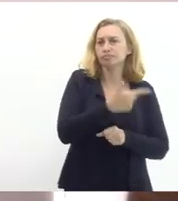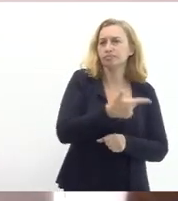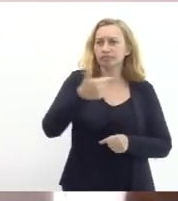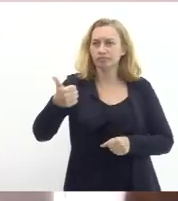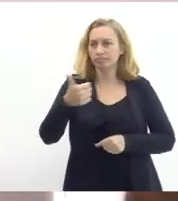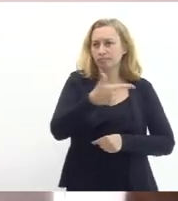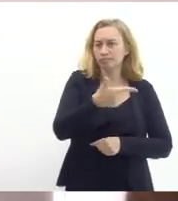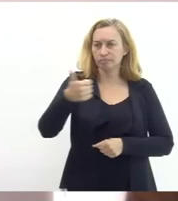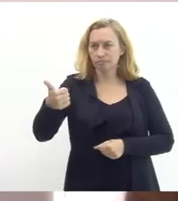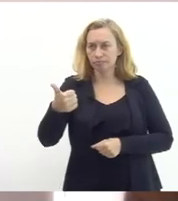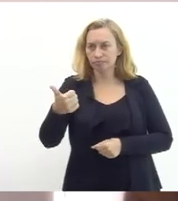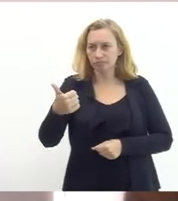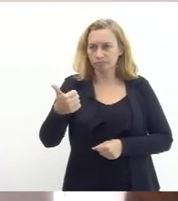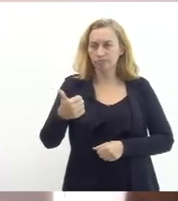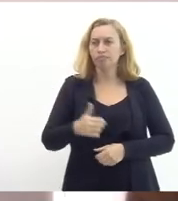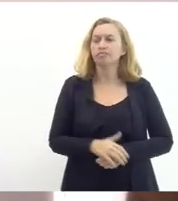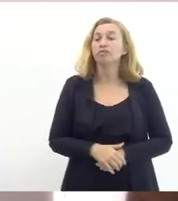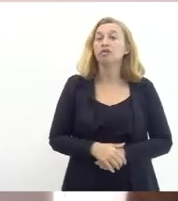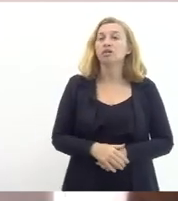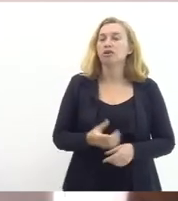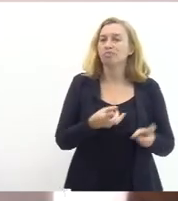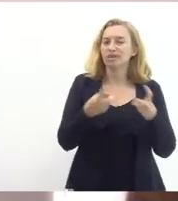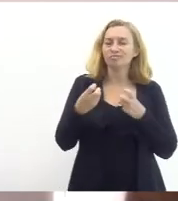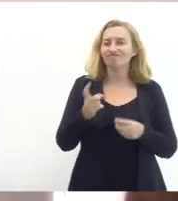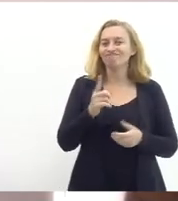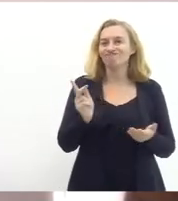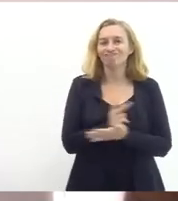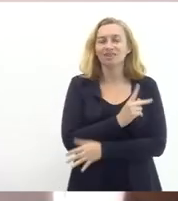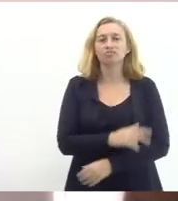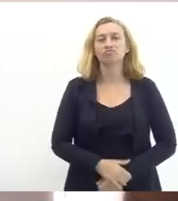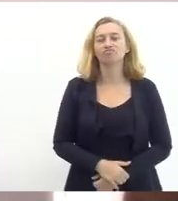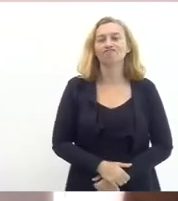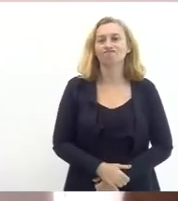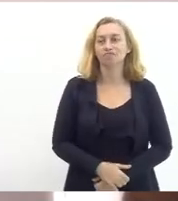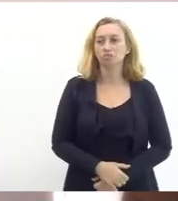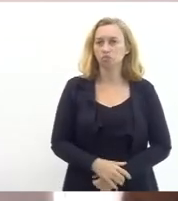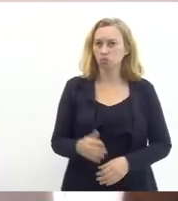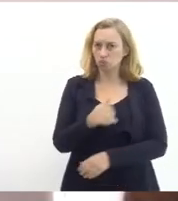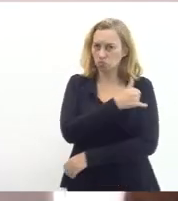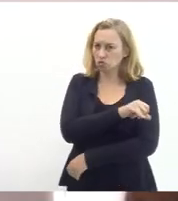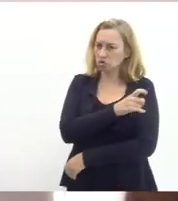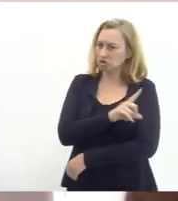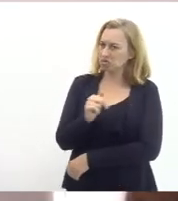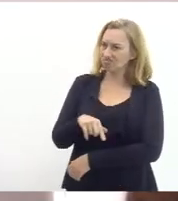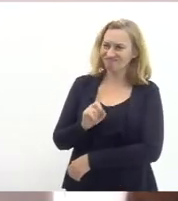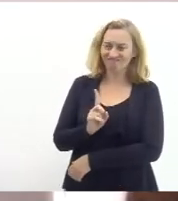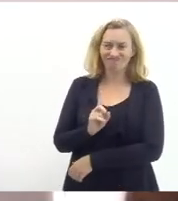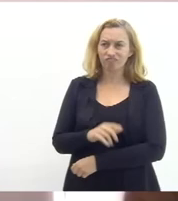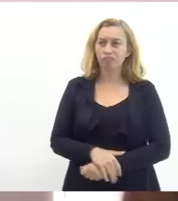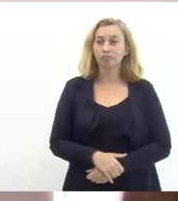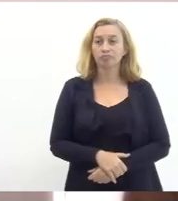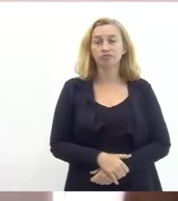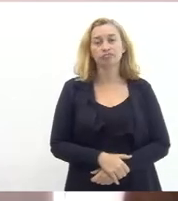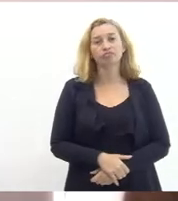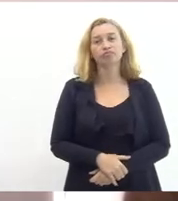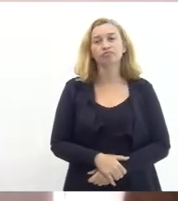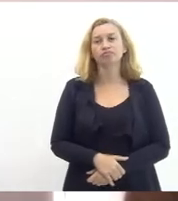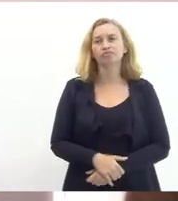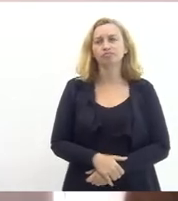2021 o que a gente percebe é que isso não aconteceu pelo menos no Rio de Janeiro isso não aconteceu as redes estão